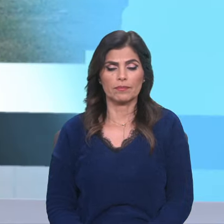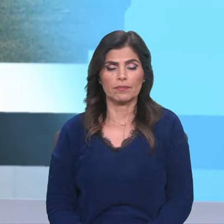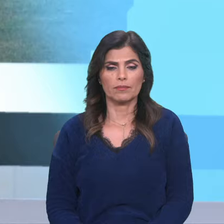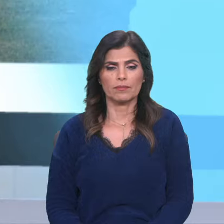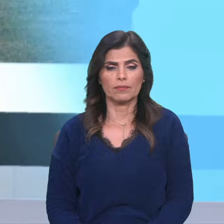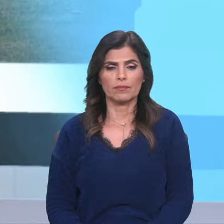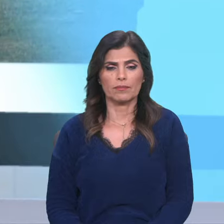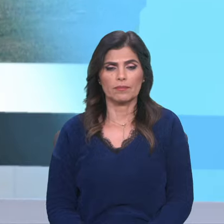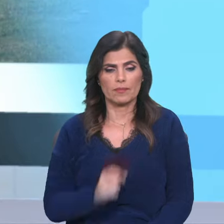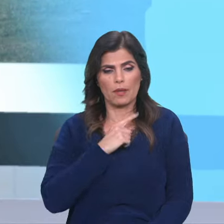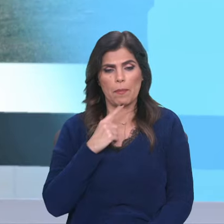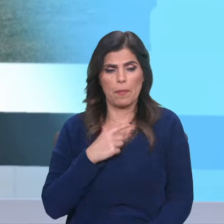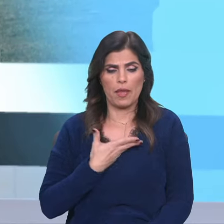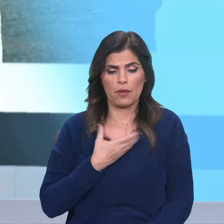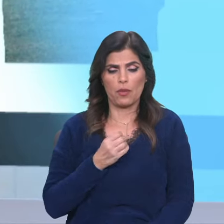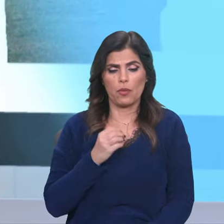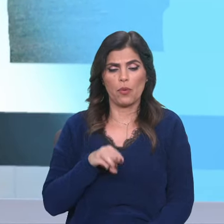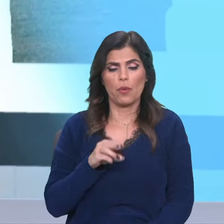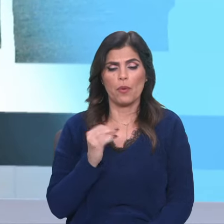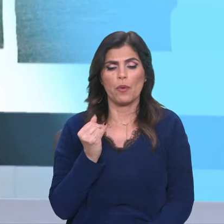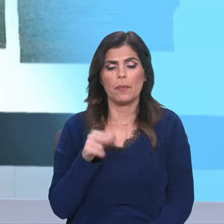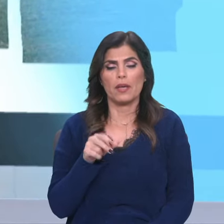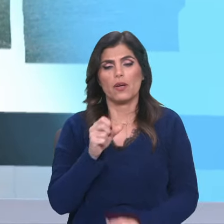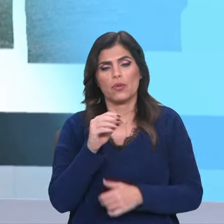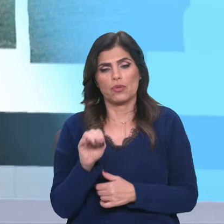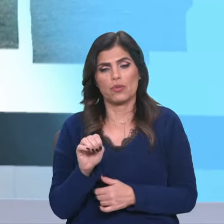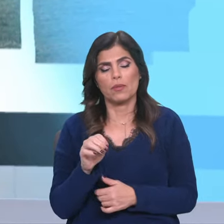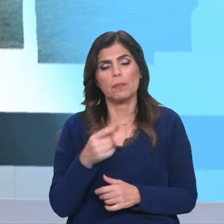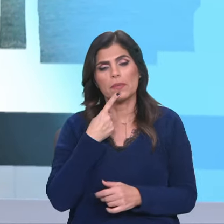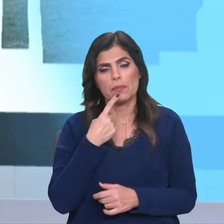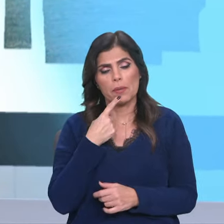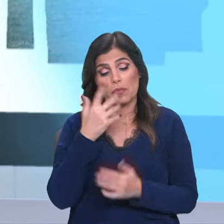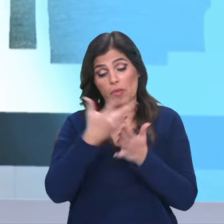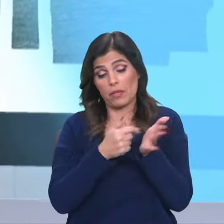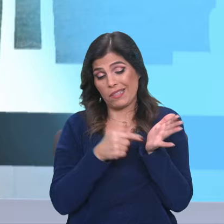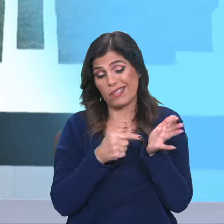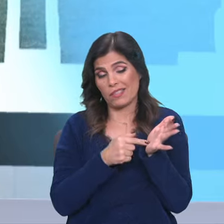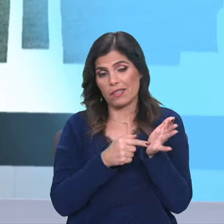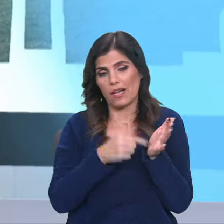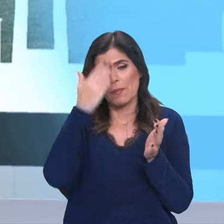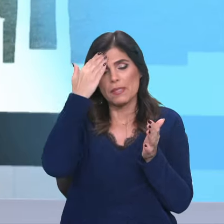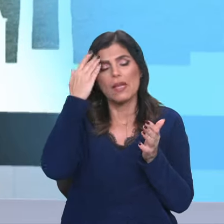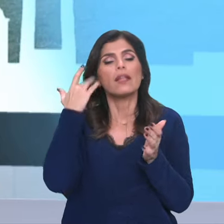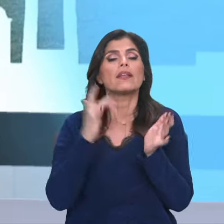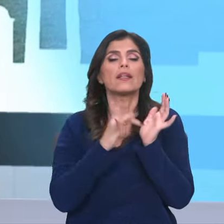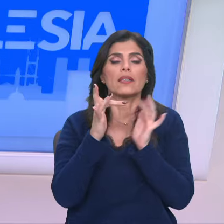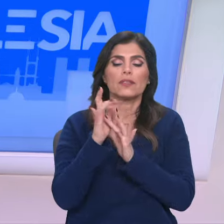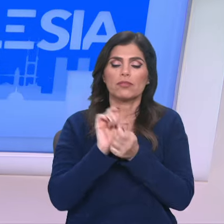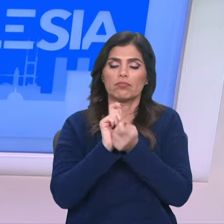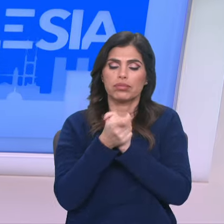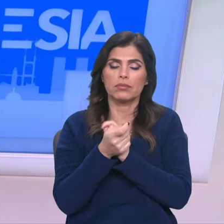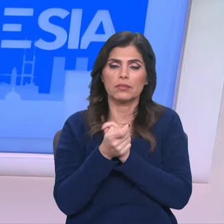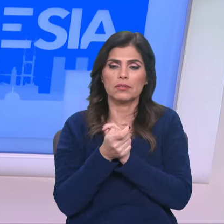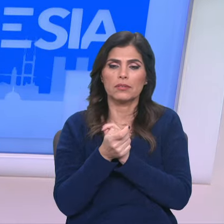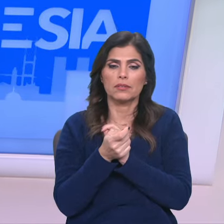Padre Domingos Ariaes, de alguma forma percebemos aqui também neste Evangelho essa capacidade de Jesus de transformar